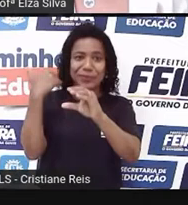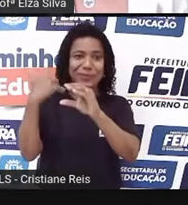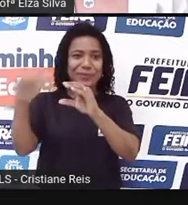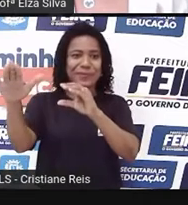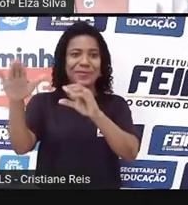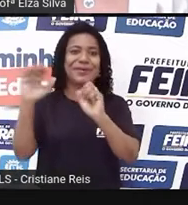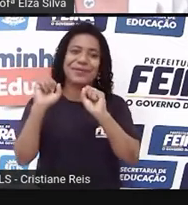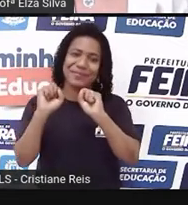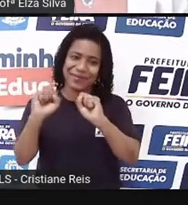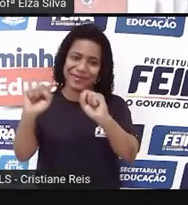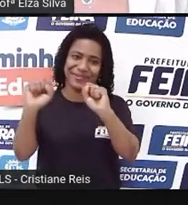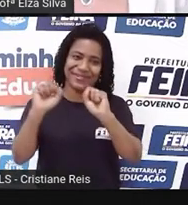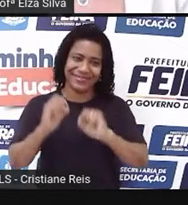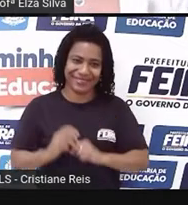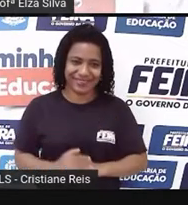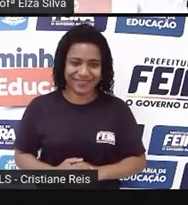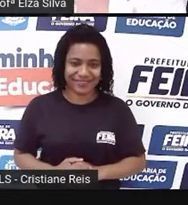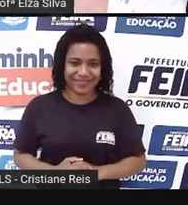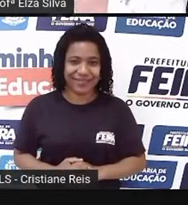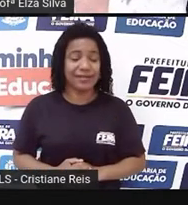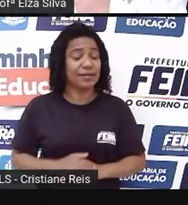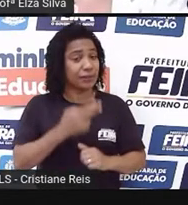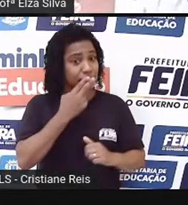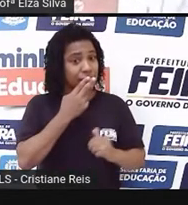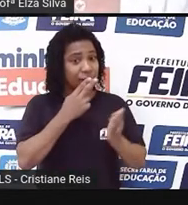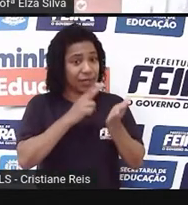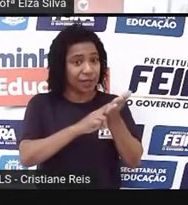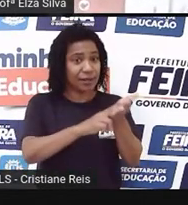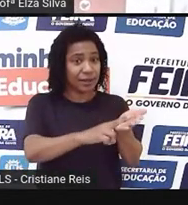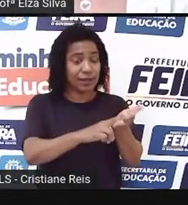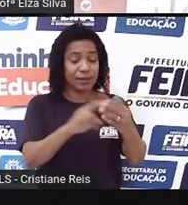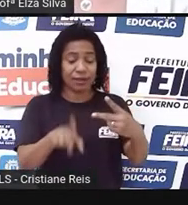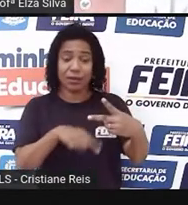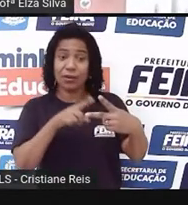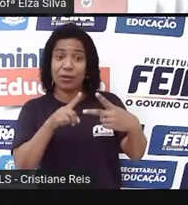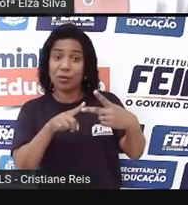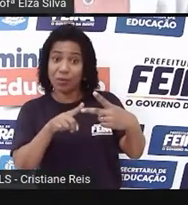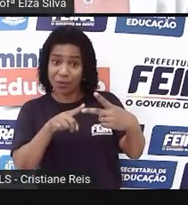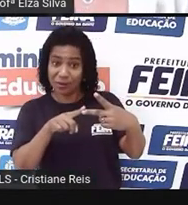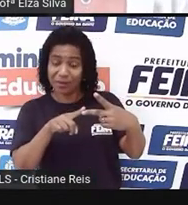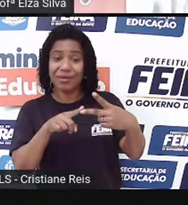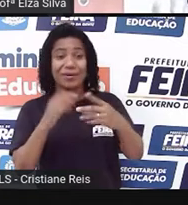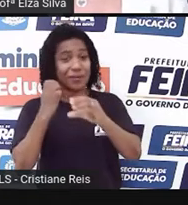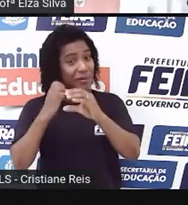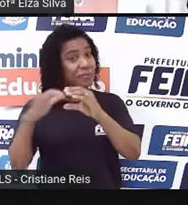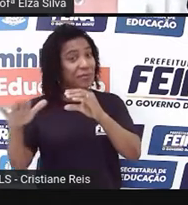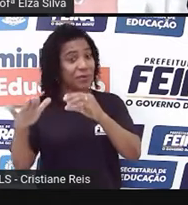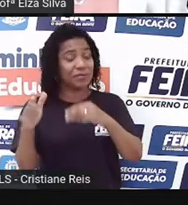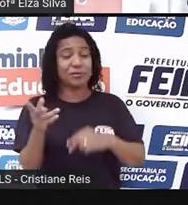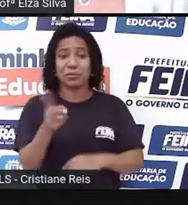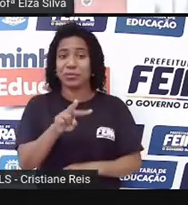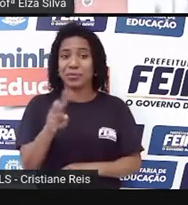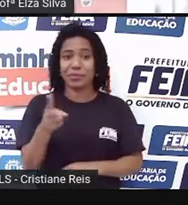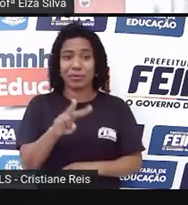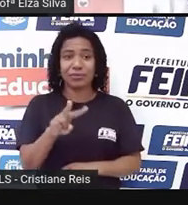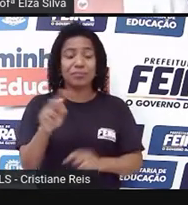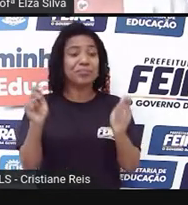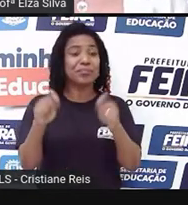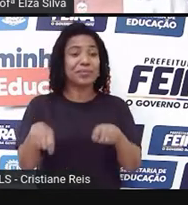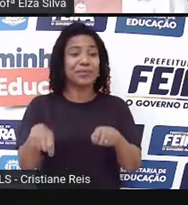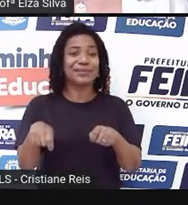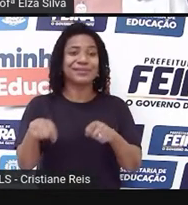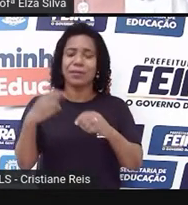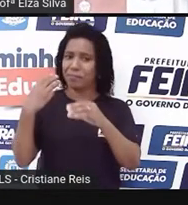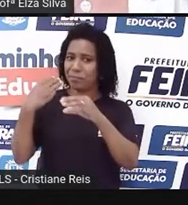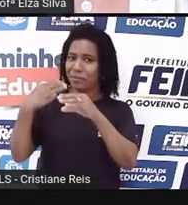Ok? Tanto a carta quanto o e-mail, você pode enviar mensagens